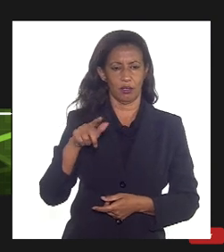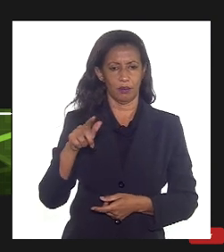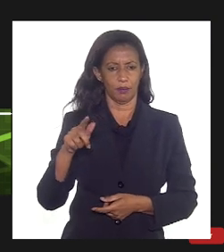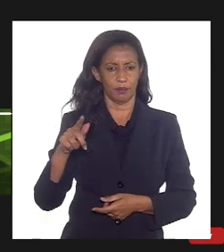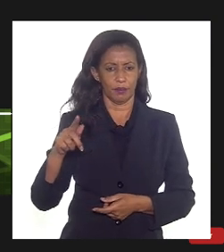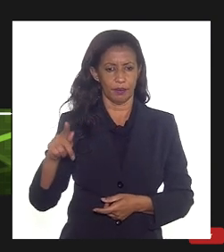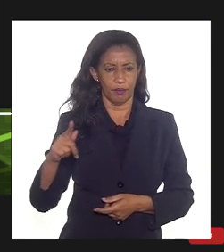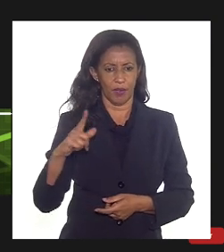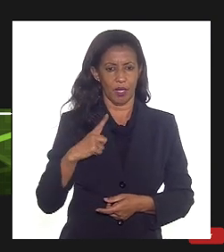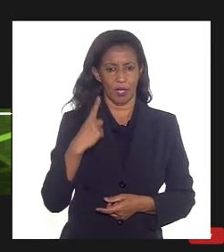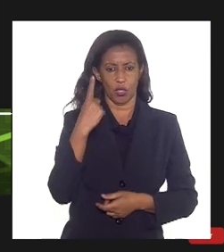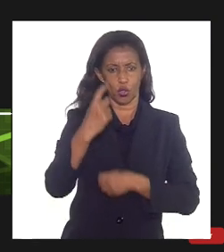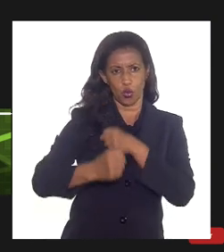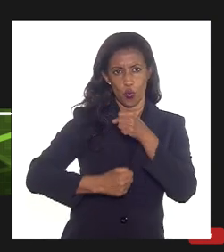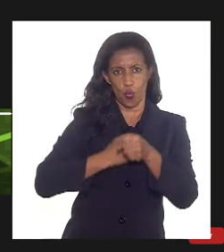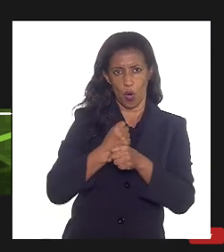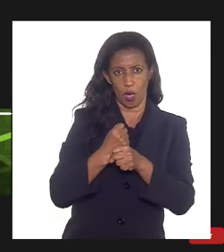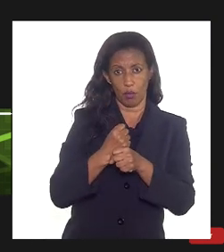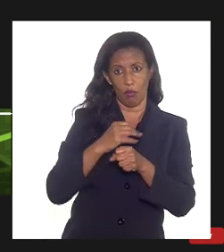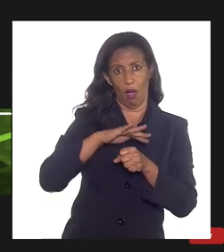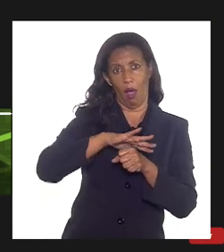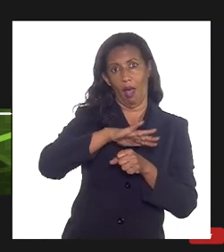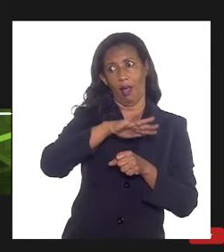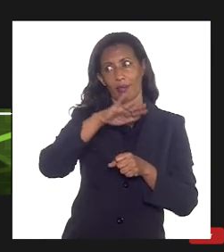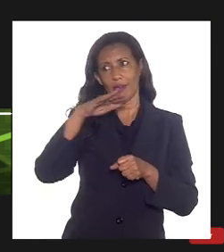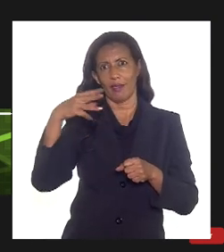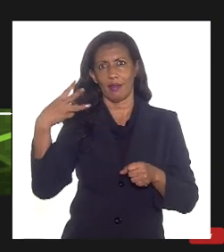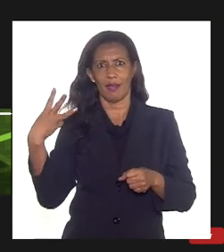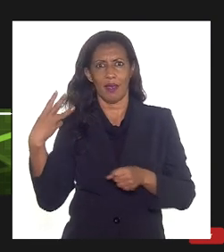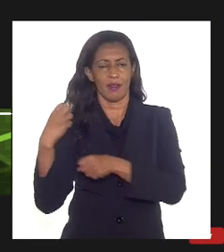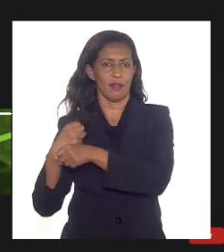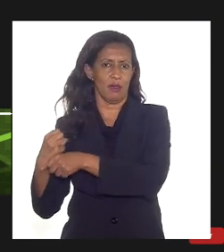até 3 anos hoje em dia